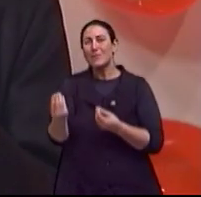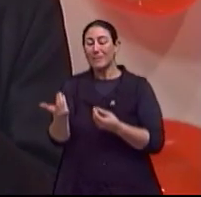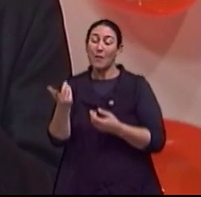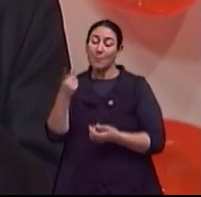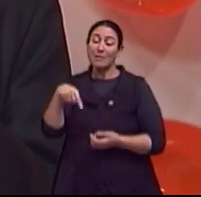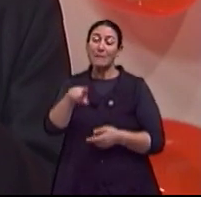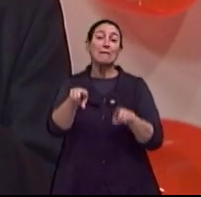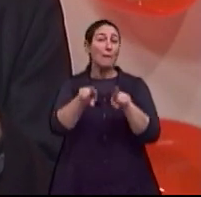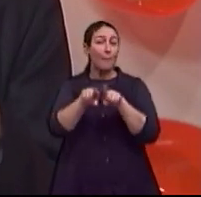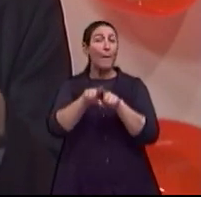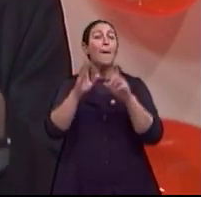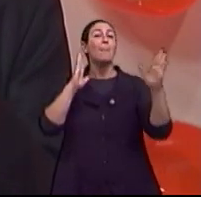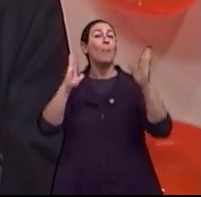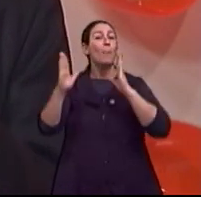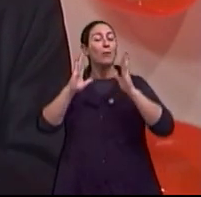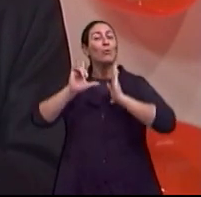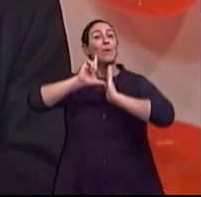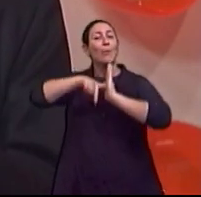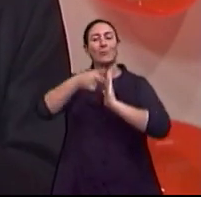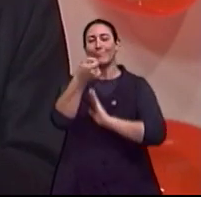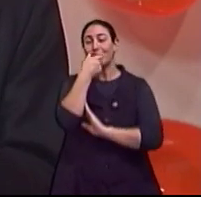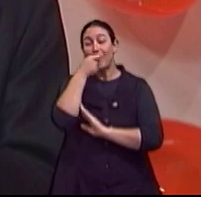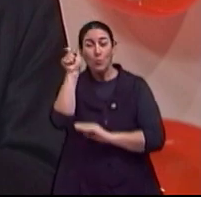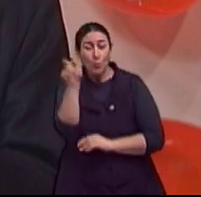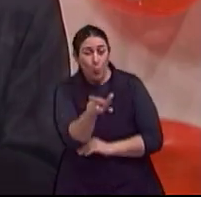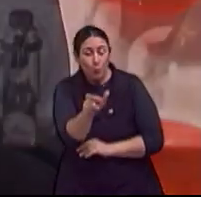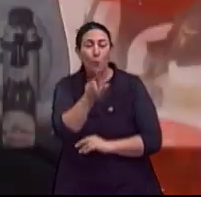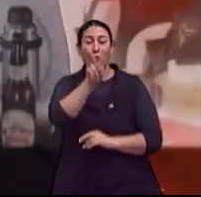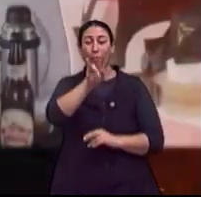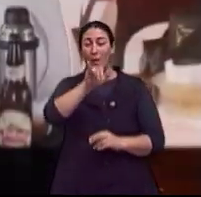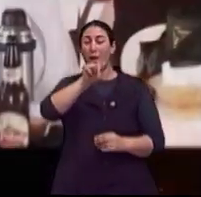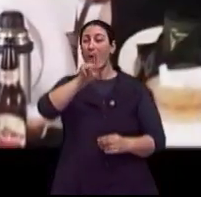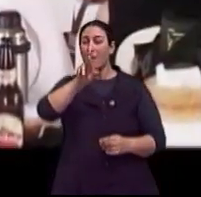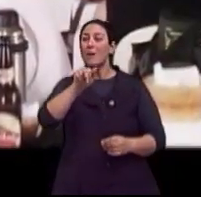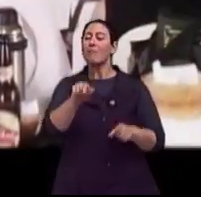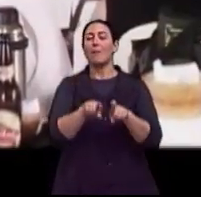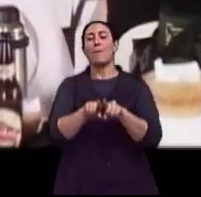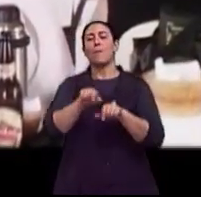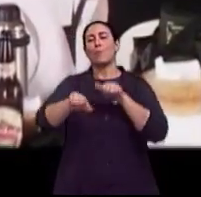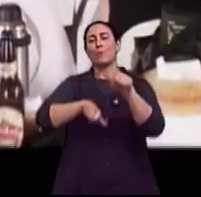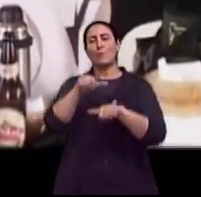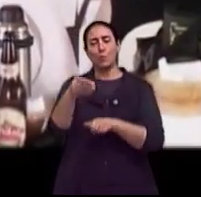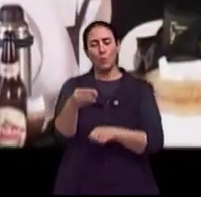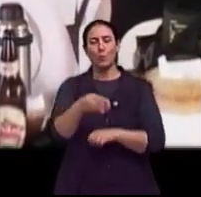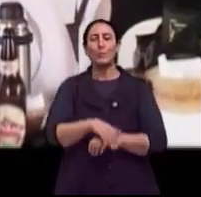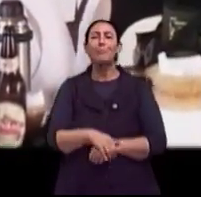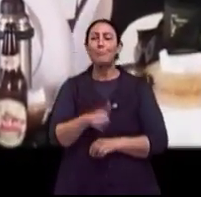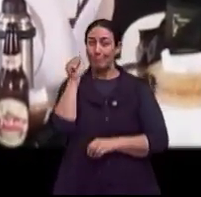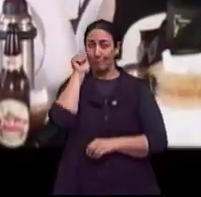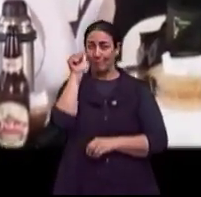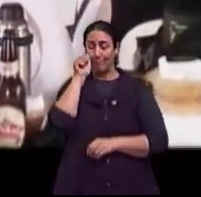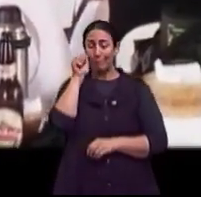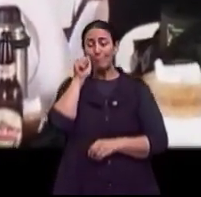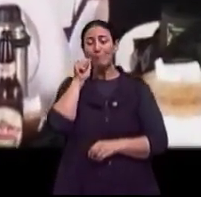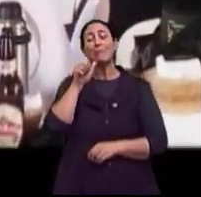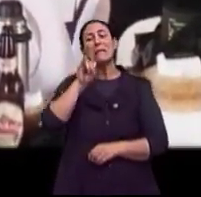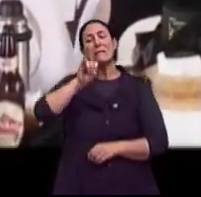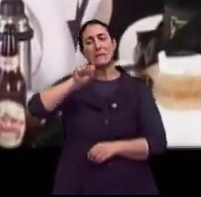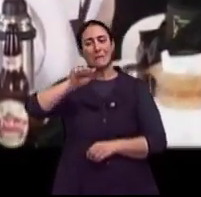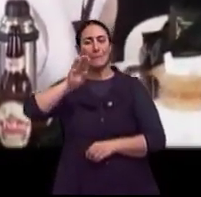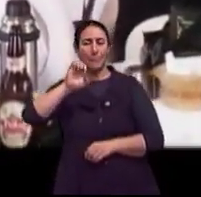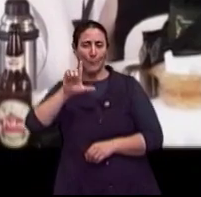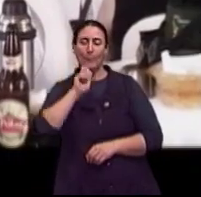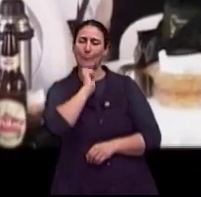-Viagra, que favorece essa questão. Claro. E nos bailes, já está mais